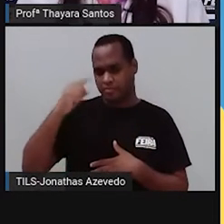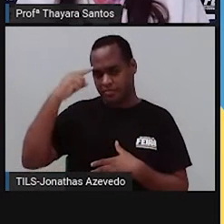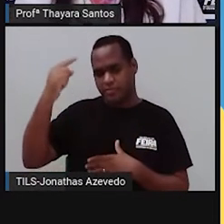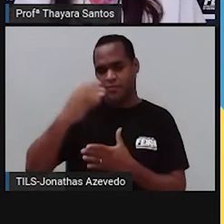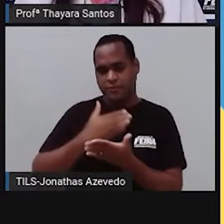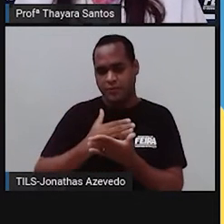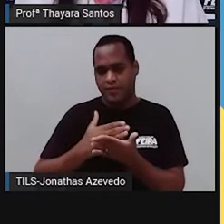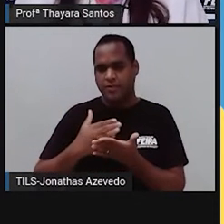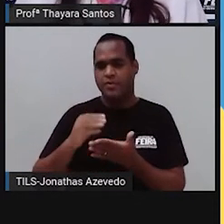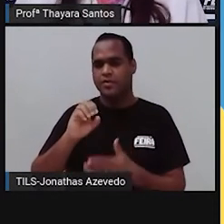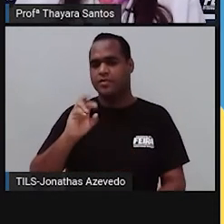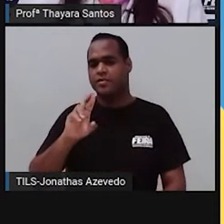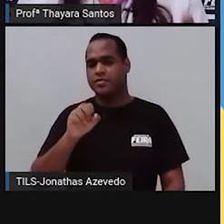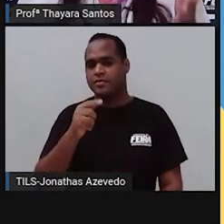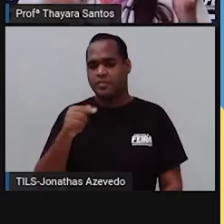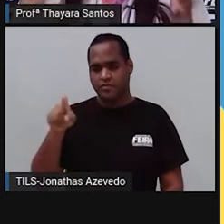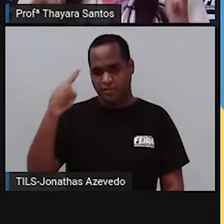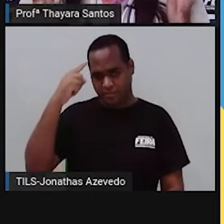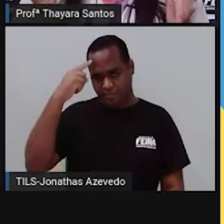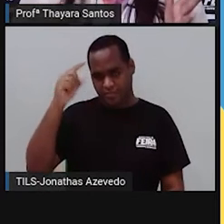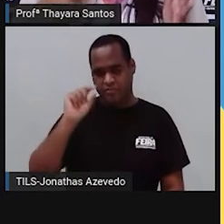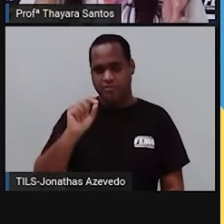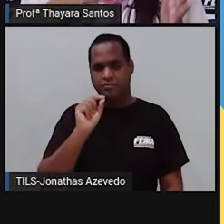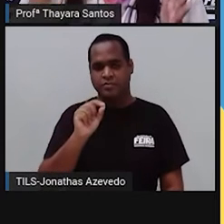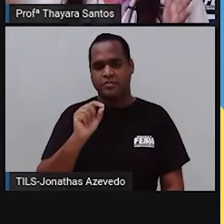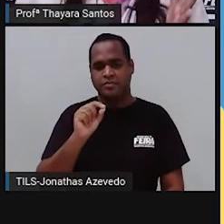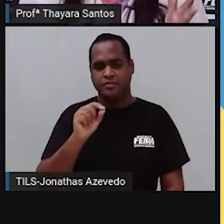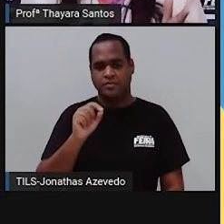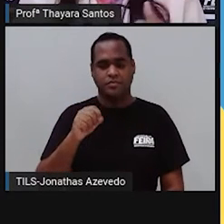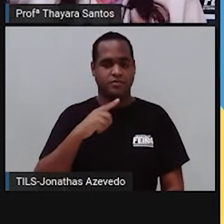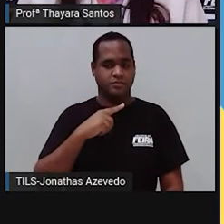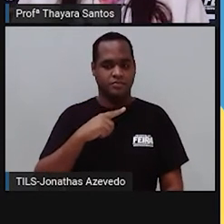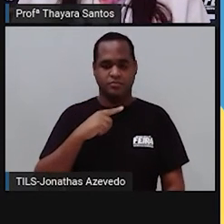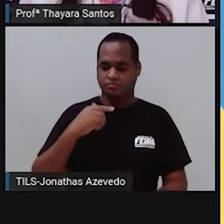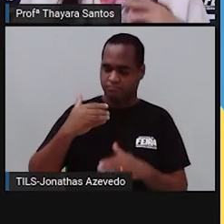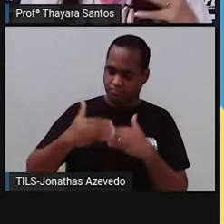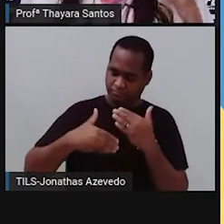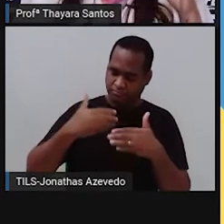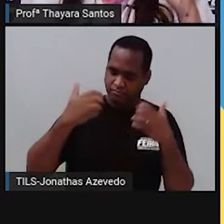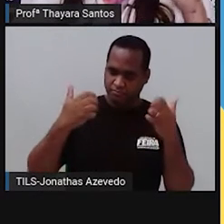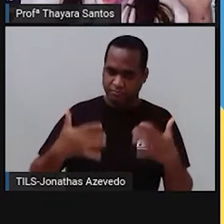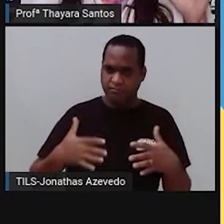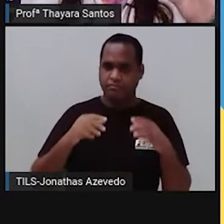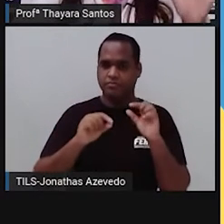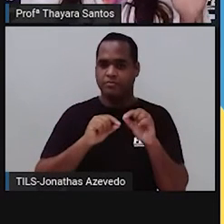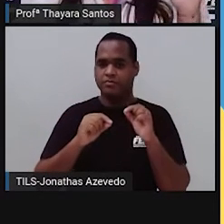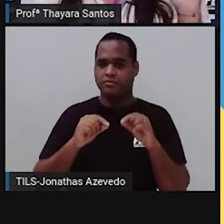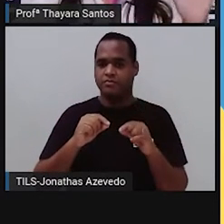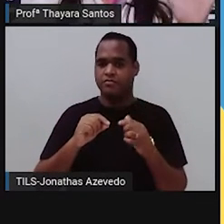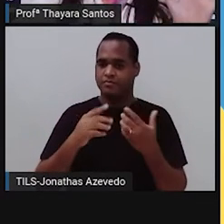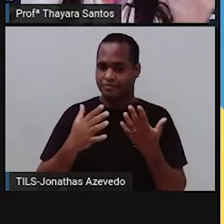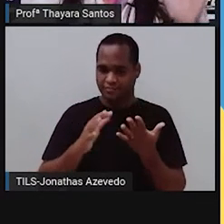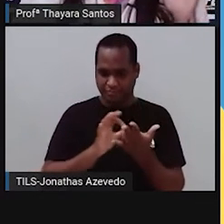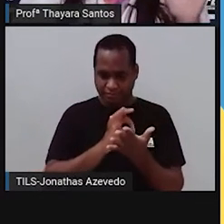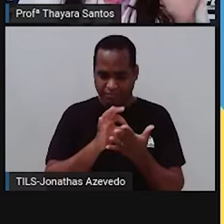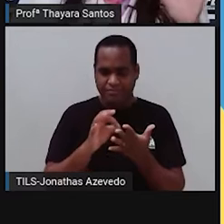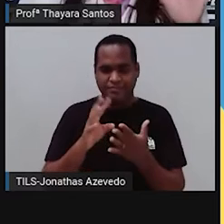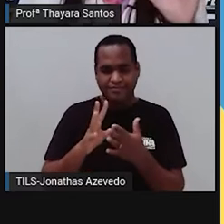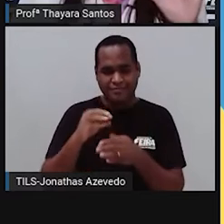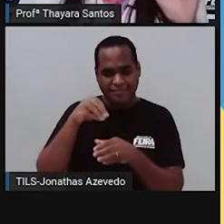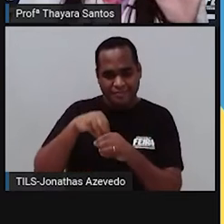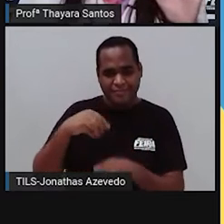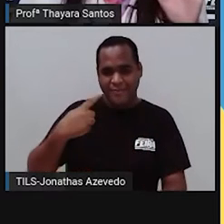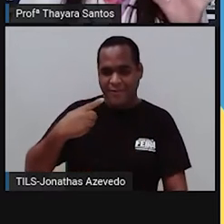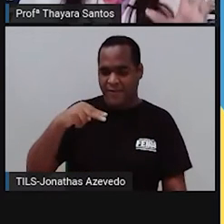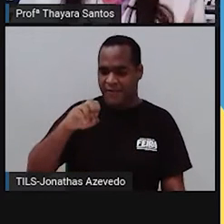aos órgãos. Então, lembra que os níveis de organização sempre é uma sequência. A gente tem aí as células, que correspondem ao primeiro nível